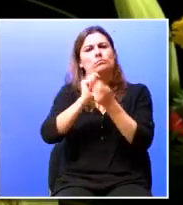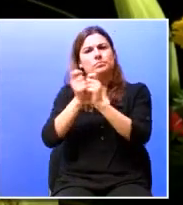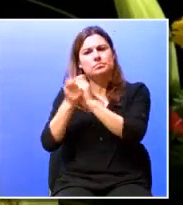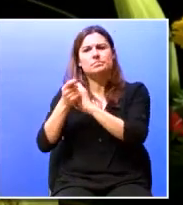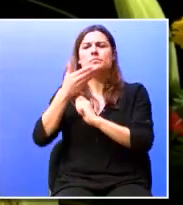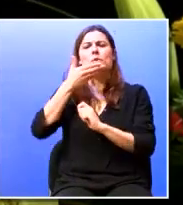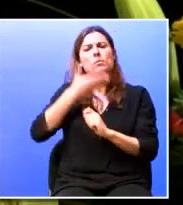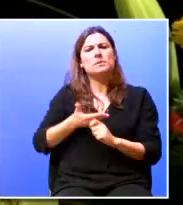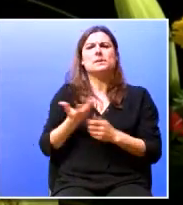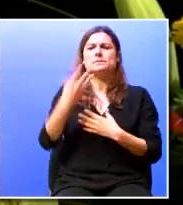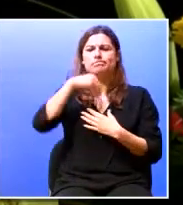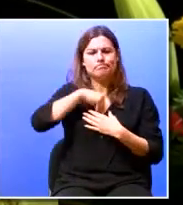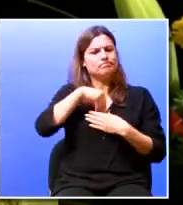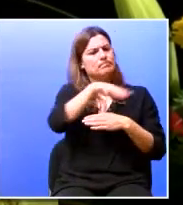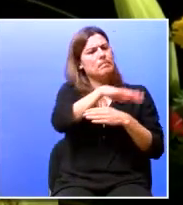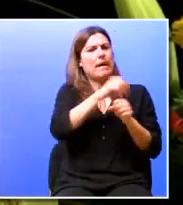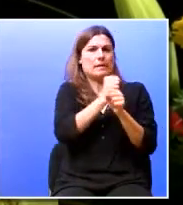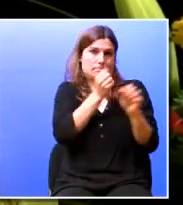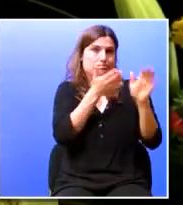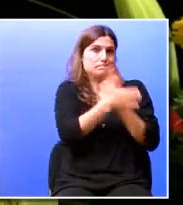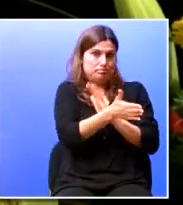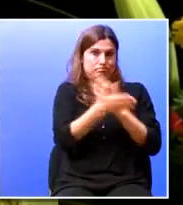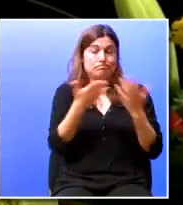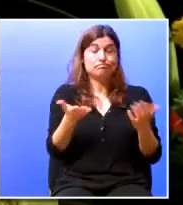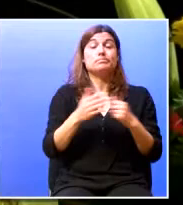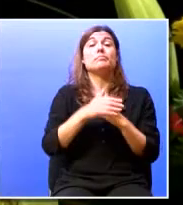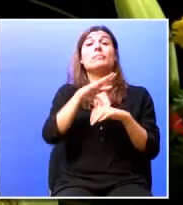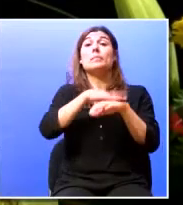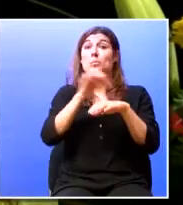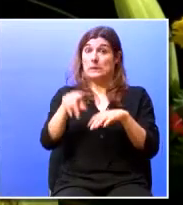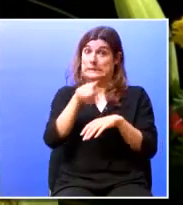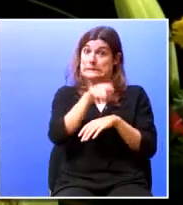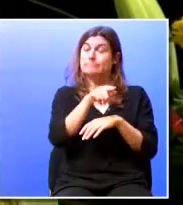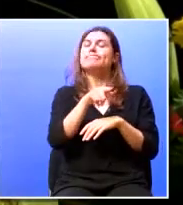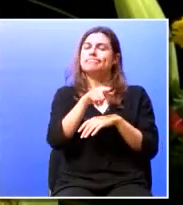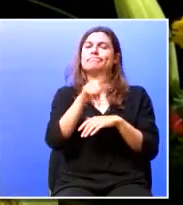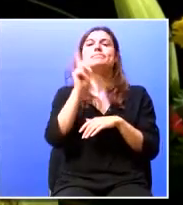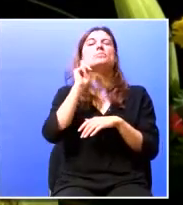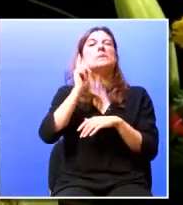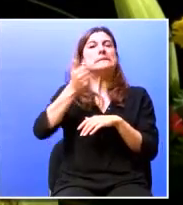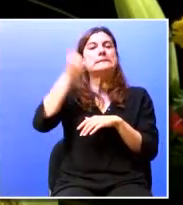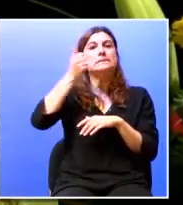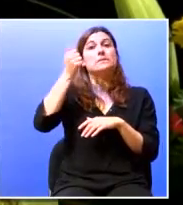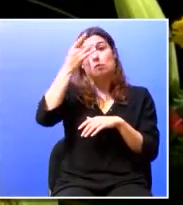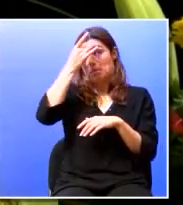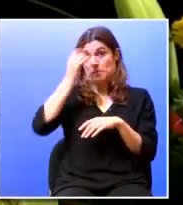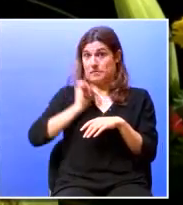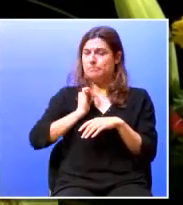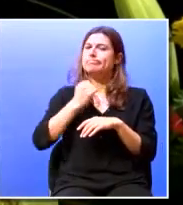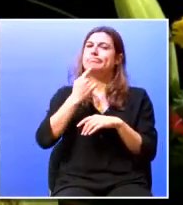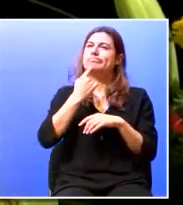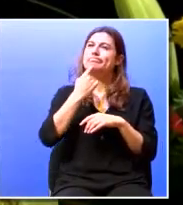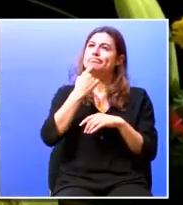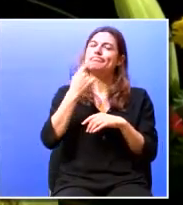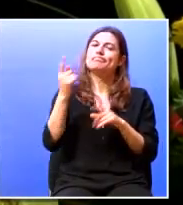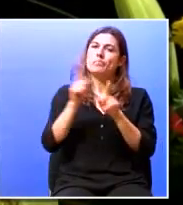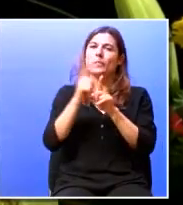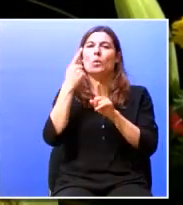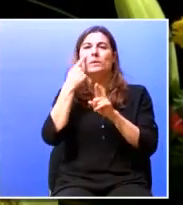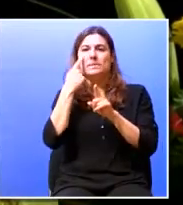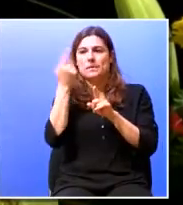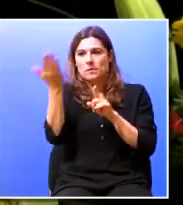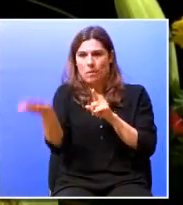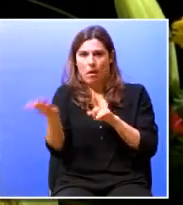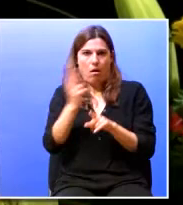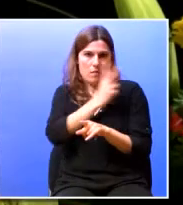competências em contexto de trabalho. Por isso, é importante, em meu entender, cruzar o conhecimento